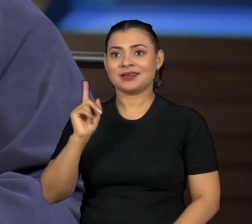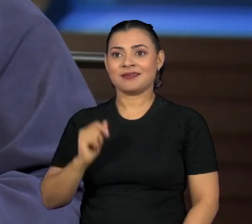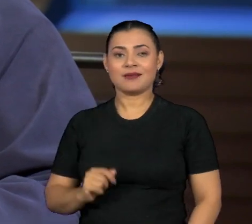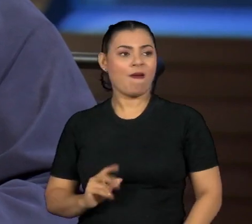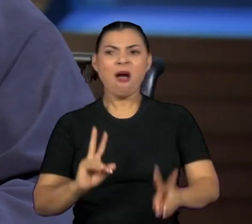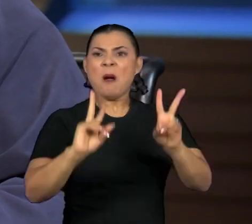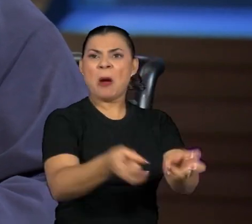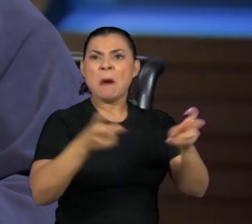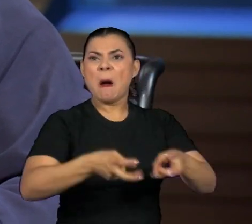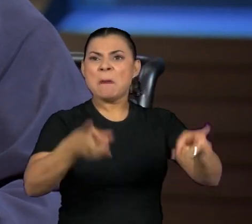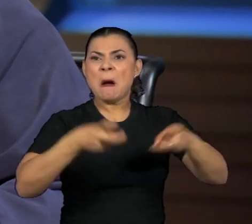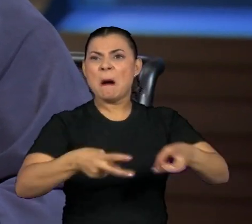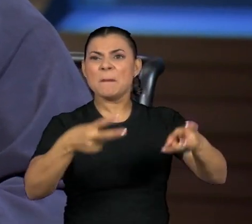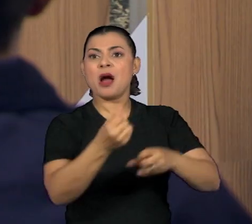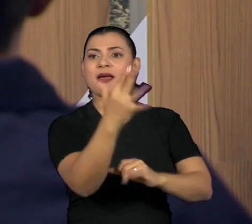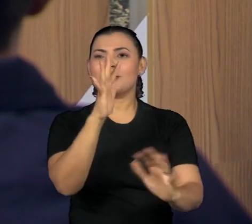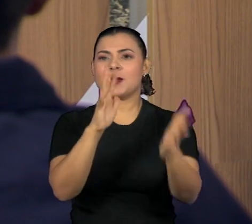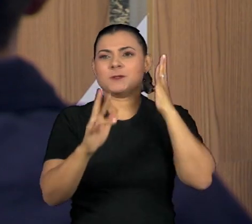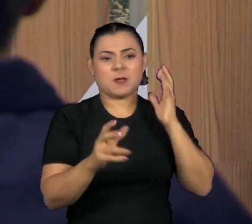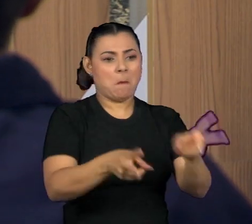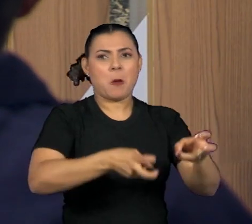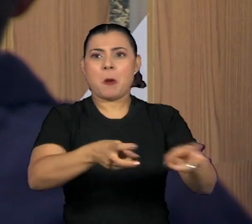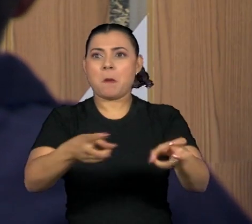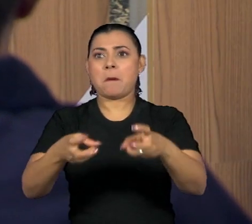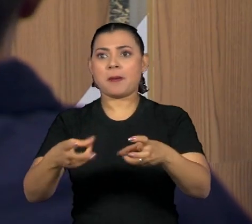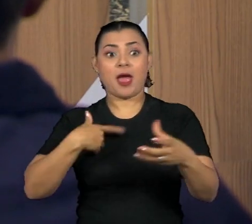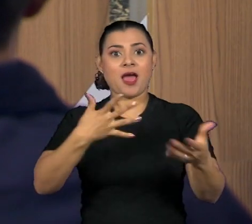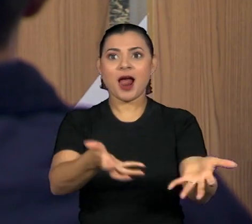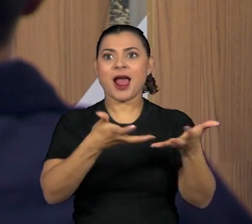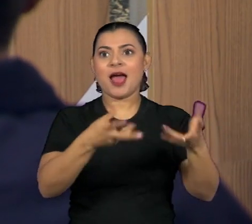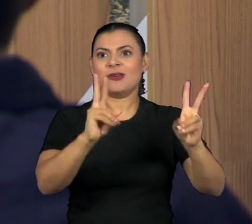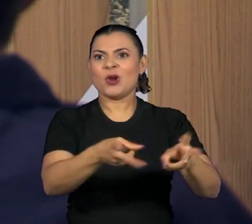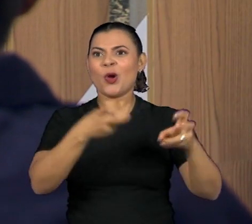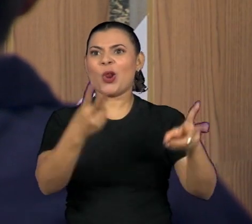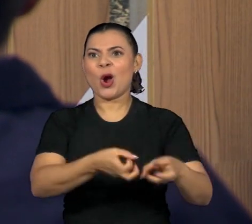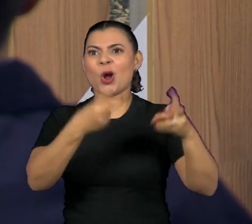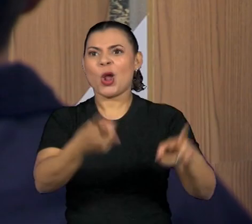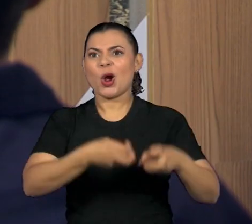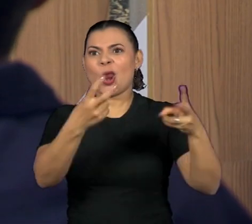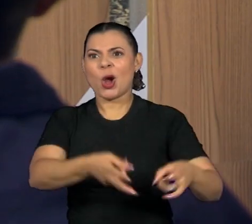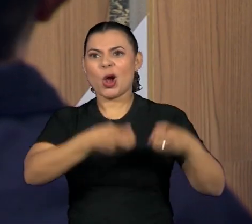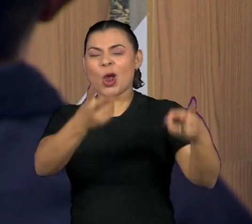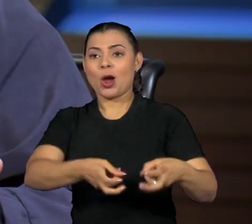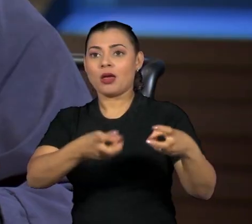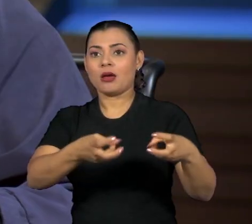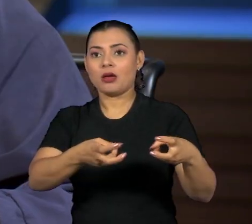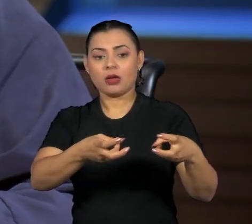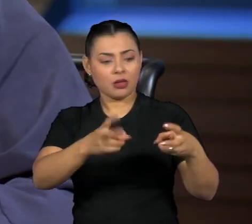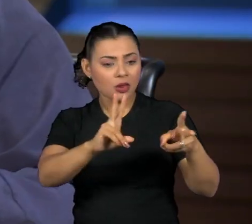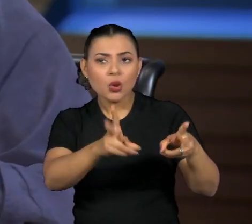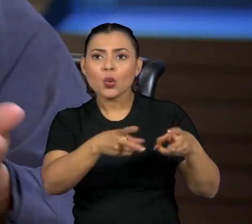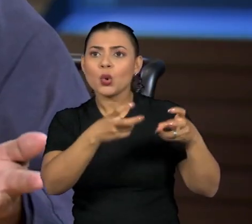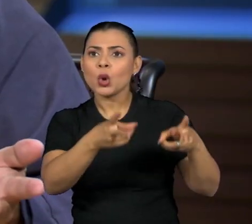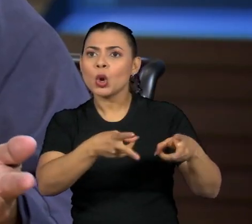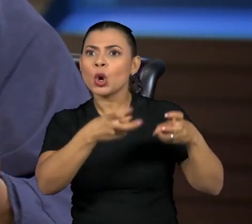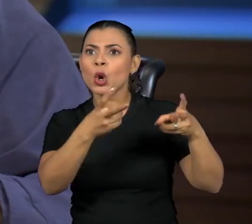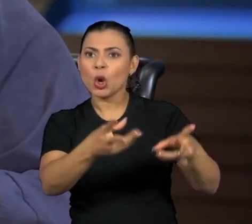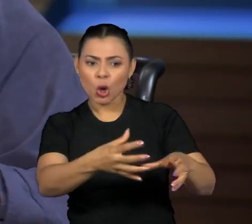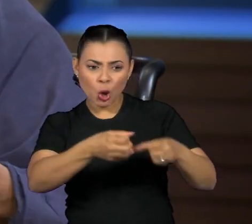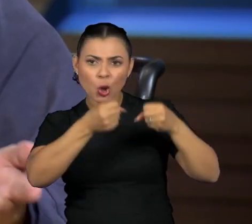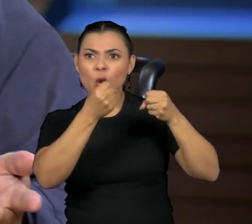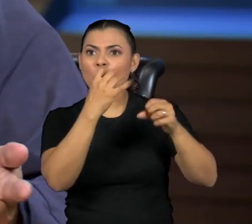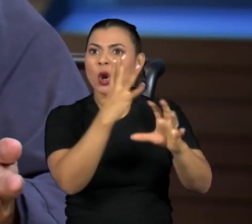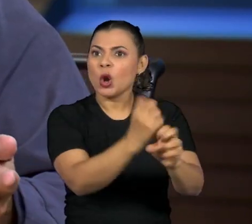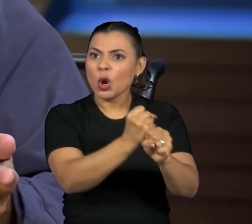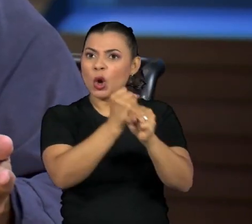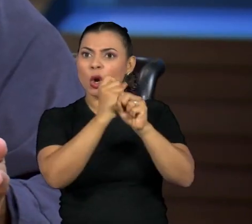o máximo que pode para extrair lucro. E é que lucro? Até onde vai esse lucro? Até onde vai esse